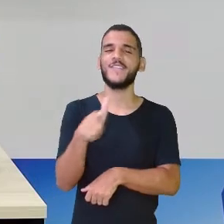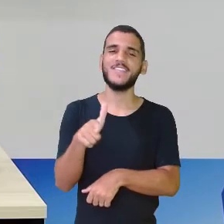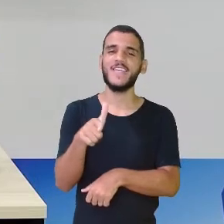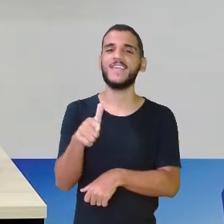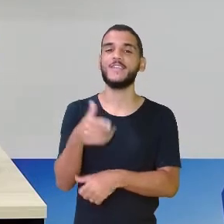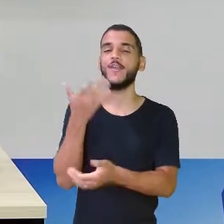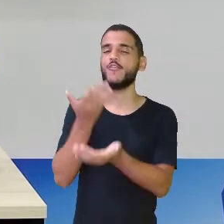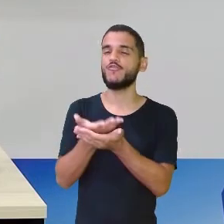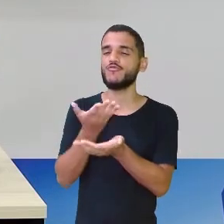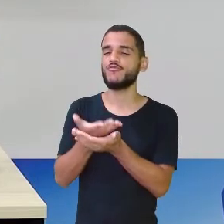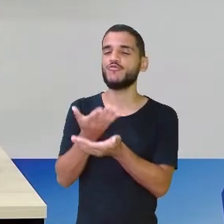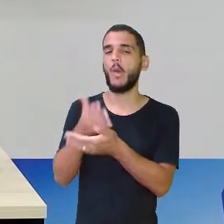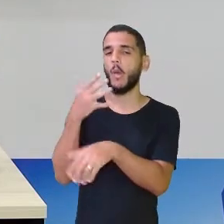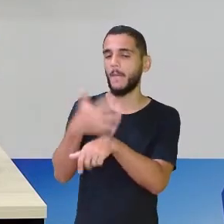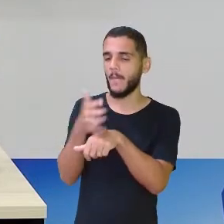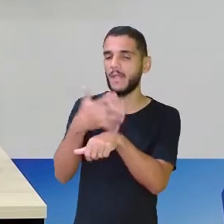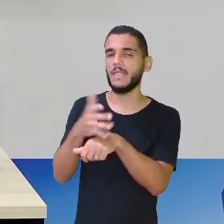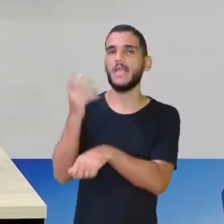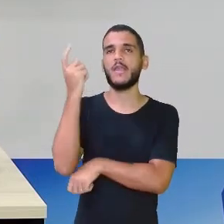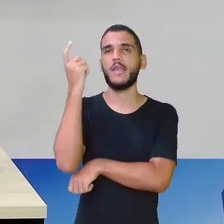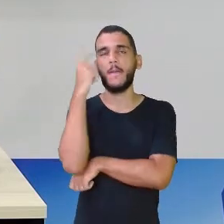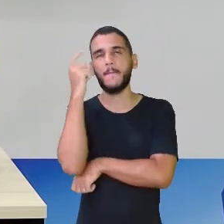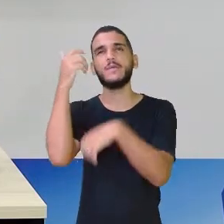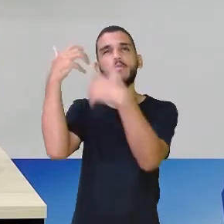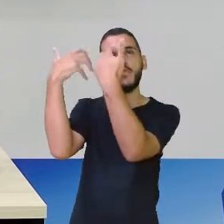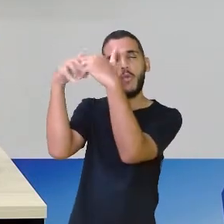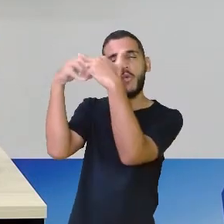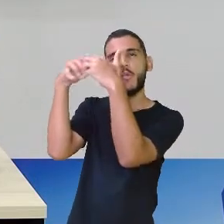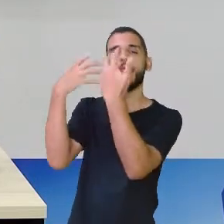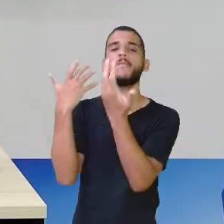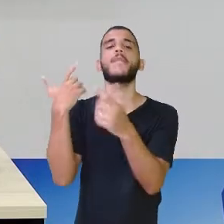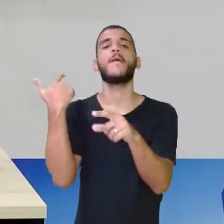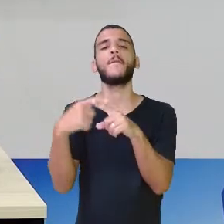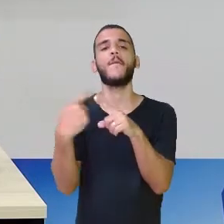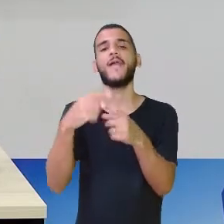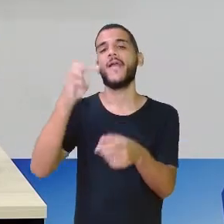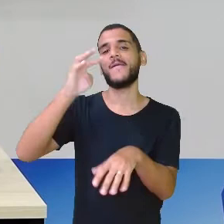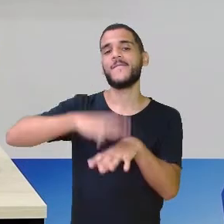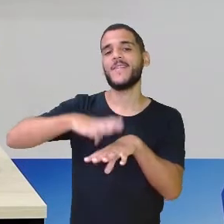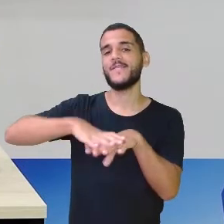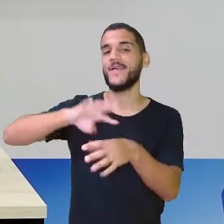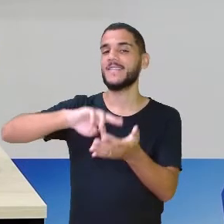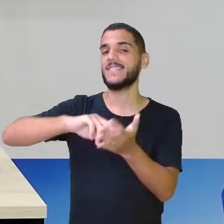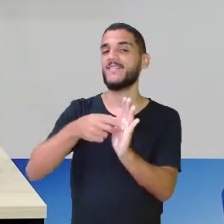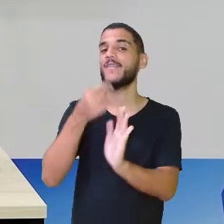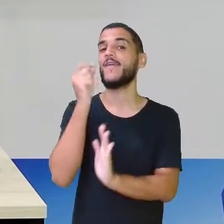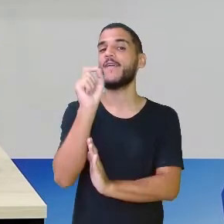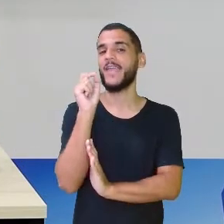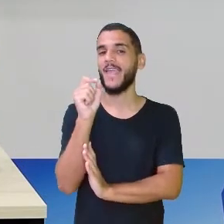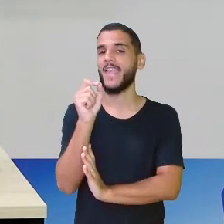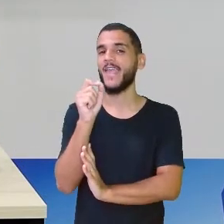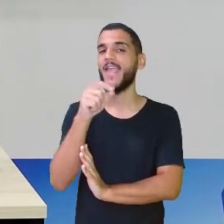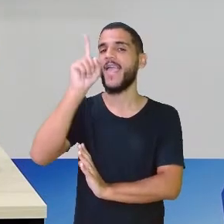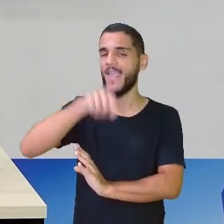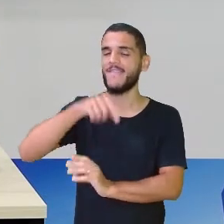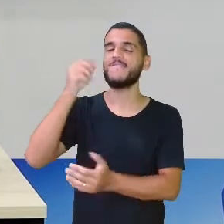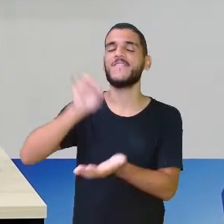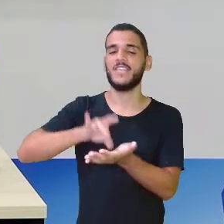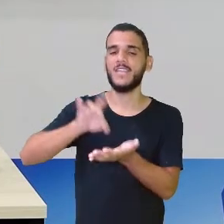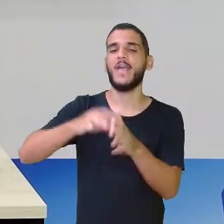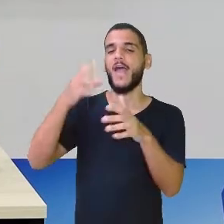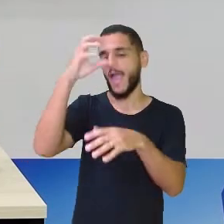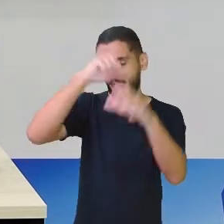trabalhem, vocês pensem, porque a gente, matemática é assim, a gente só aprende pensando